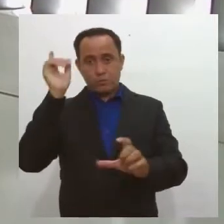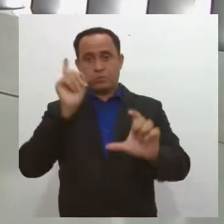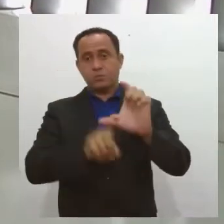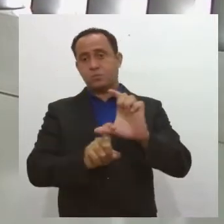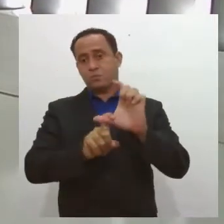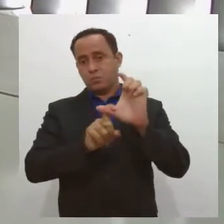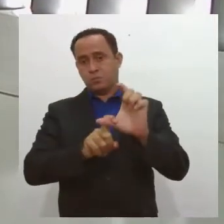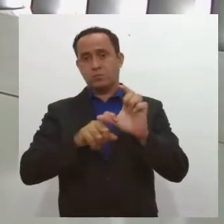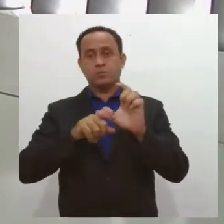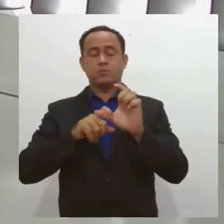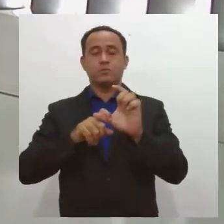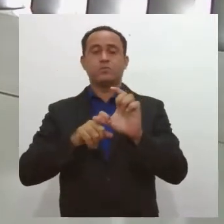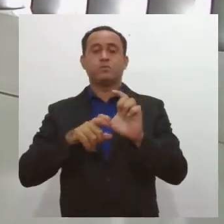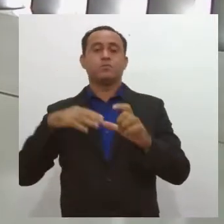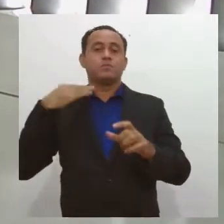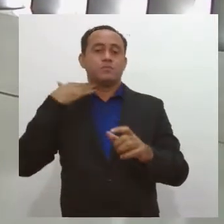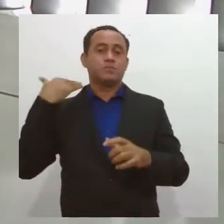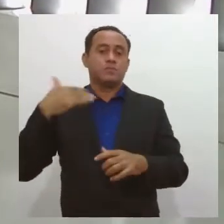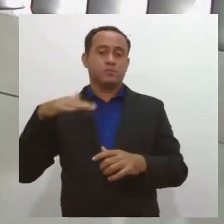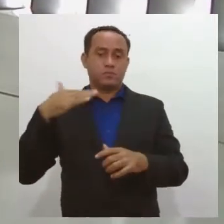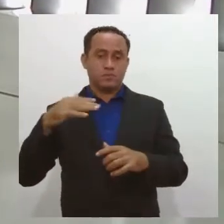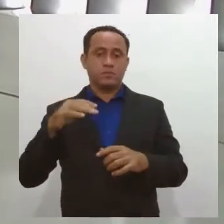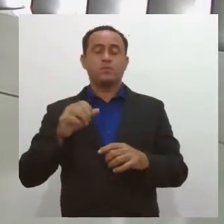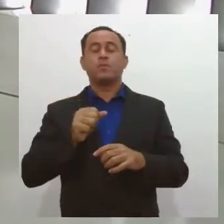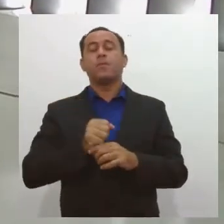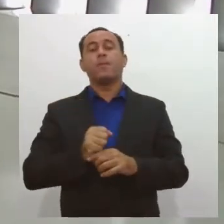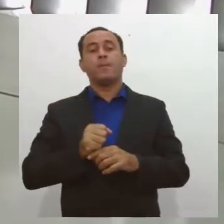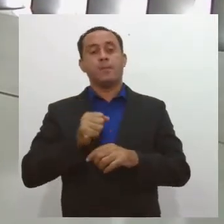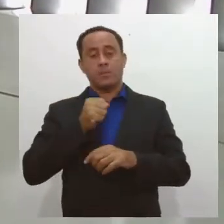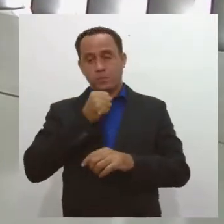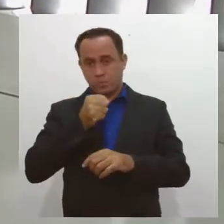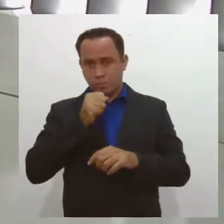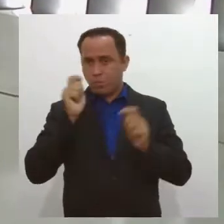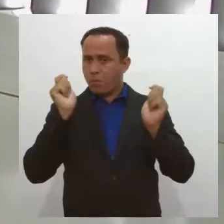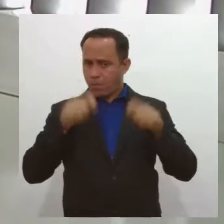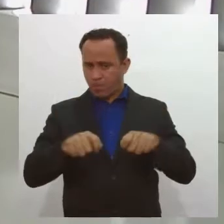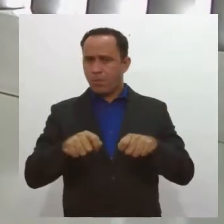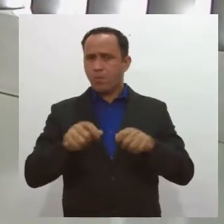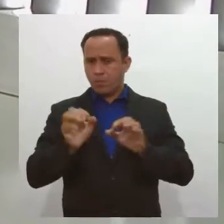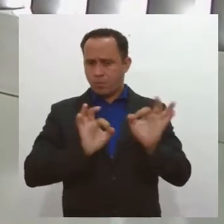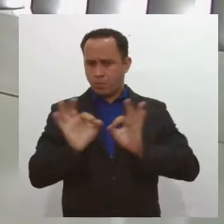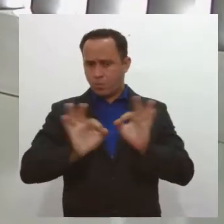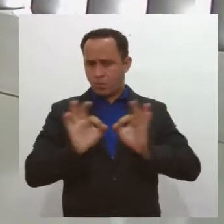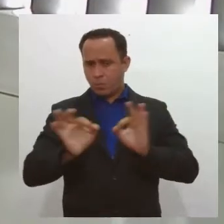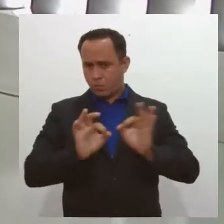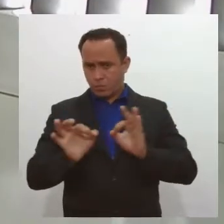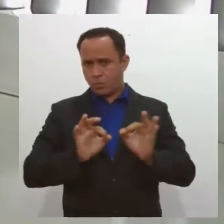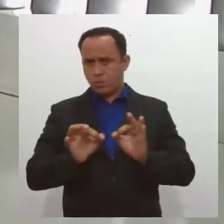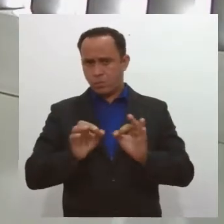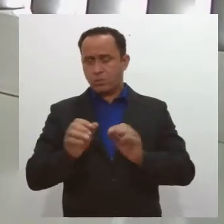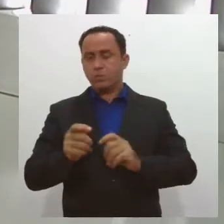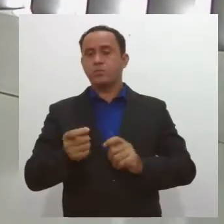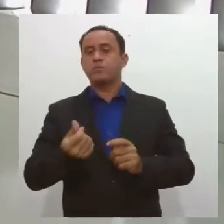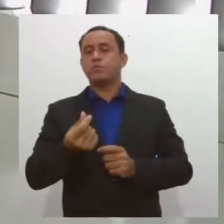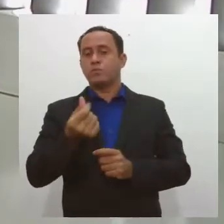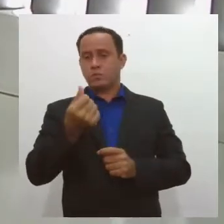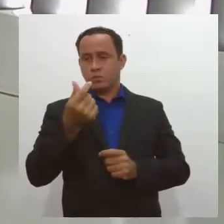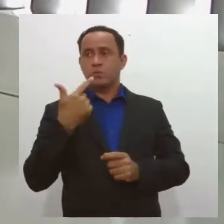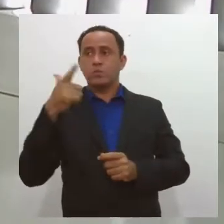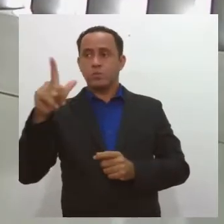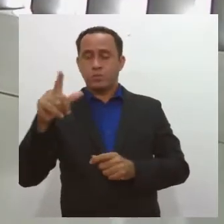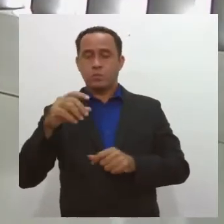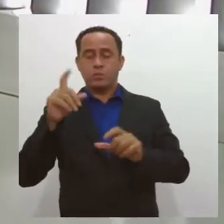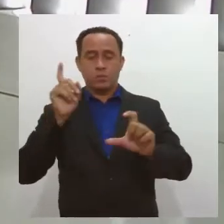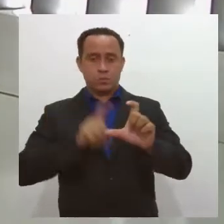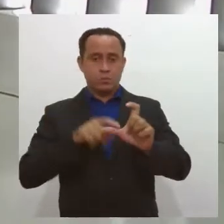Mas segundo o consultor Márcio Souza, é possível sim planejar e organizar e controlar esse dinheiro e outras dívidas.